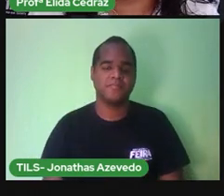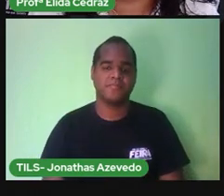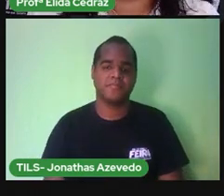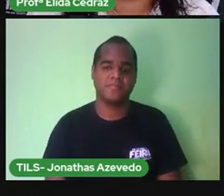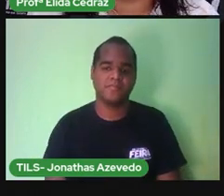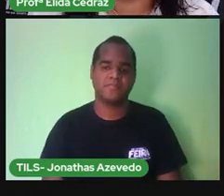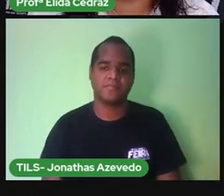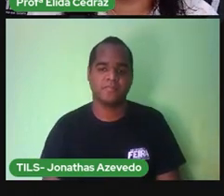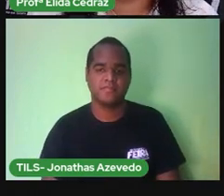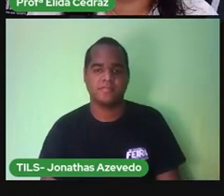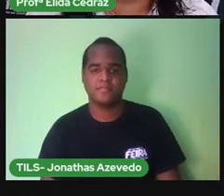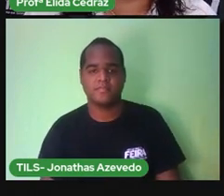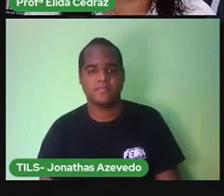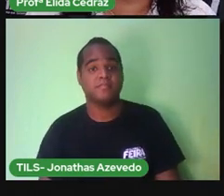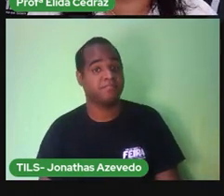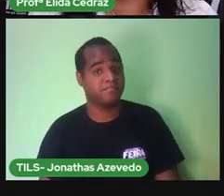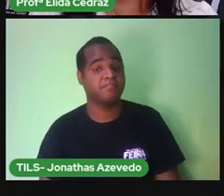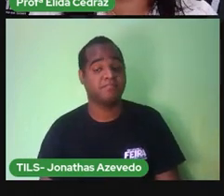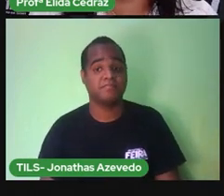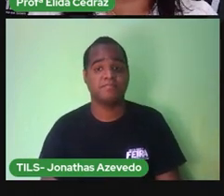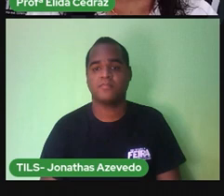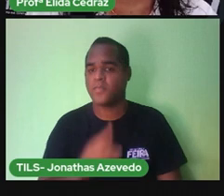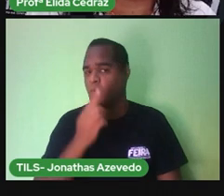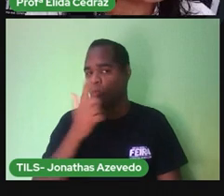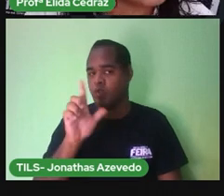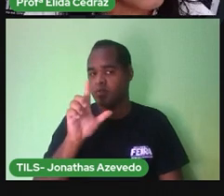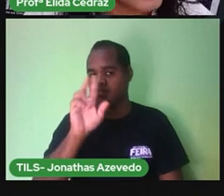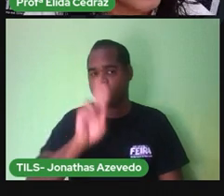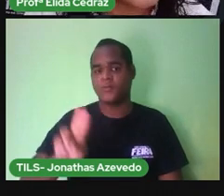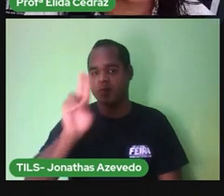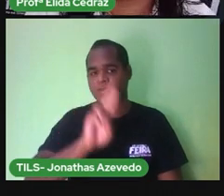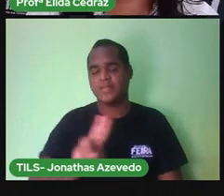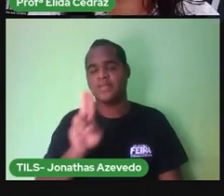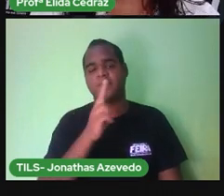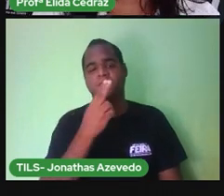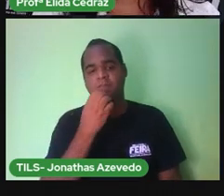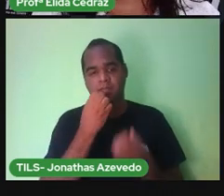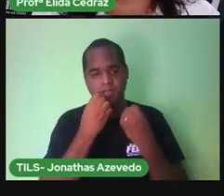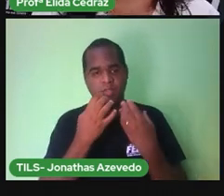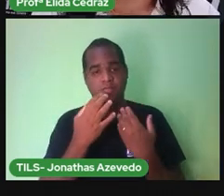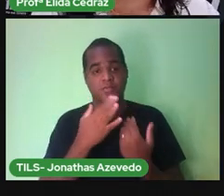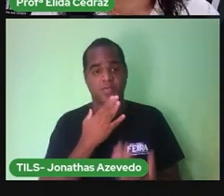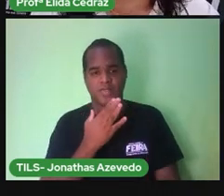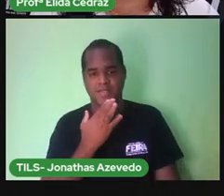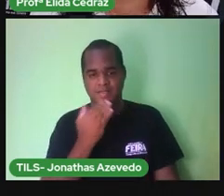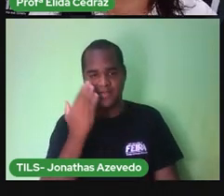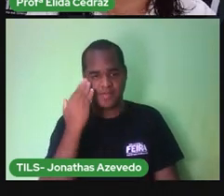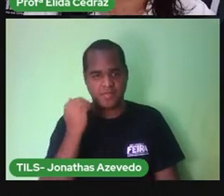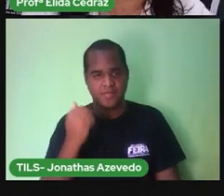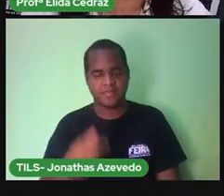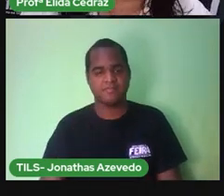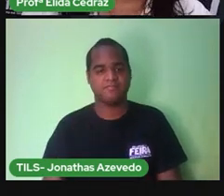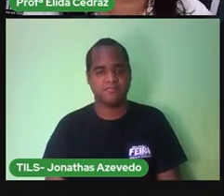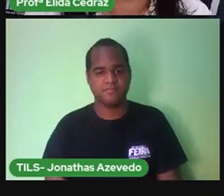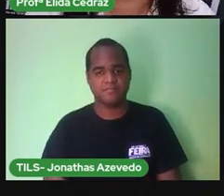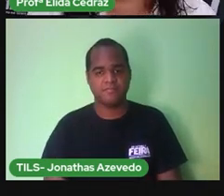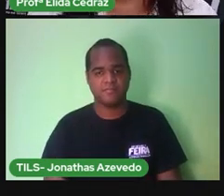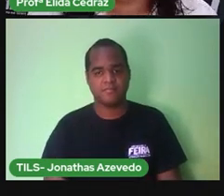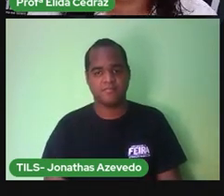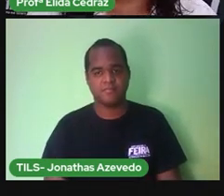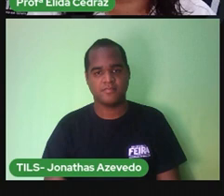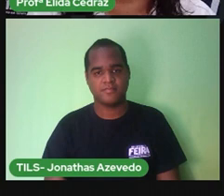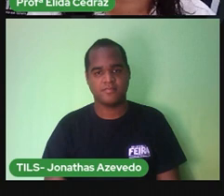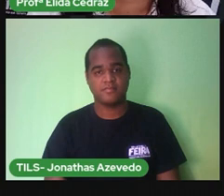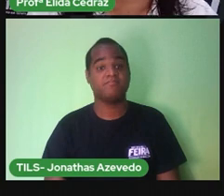medidas convencionais E As mais utilizadas Você conhece Com certeza Você já viu Nós usamos